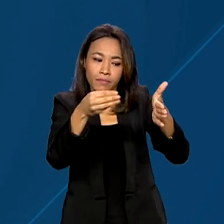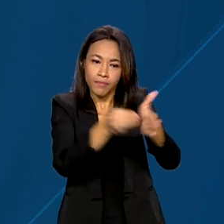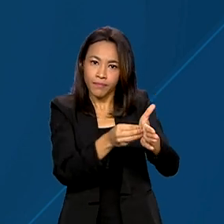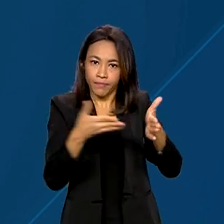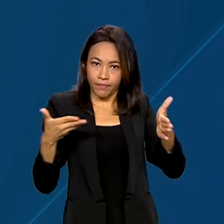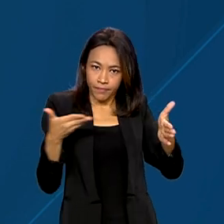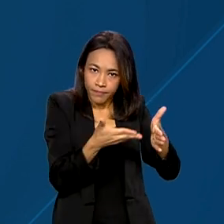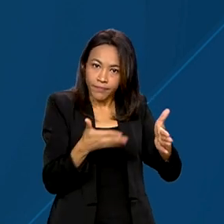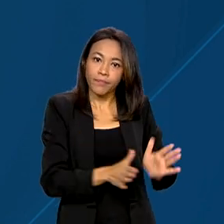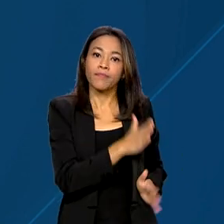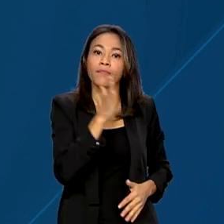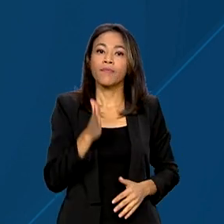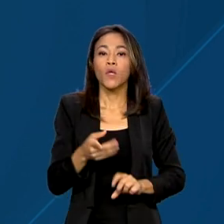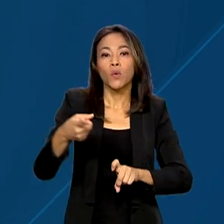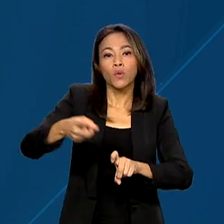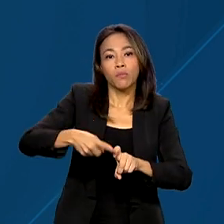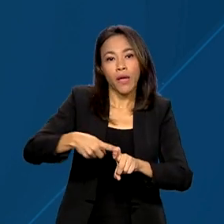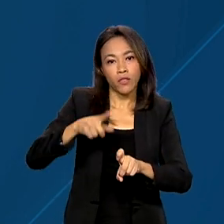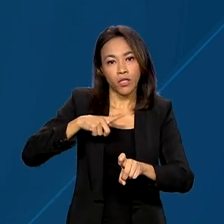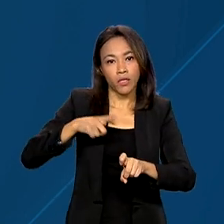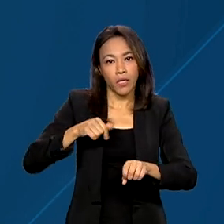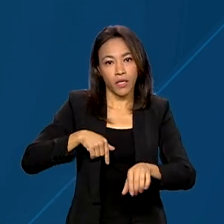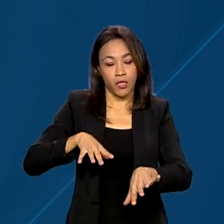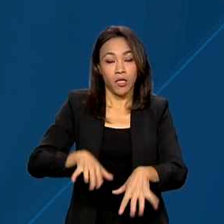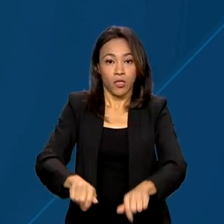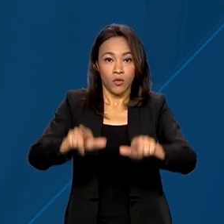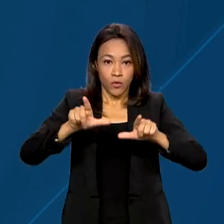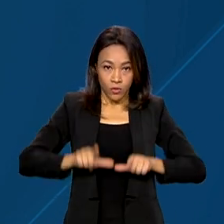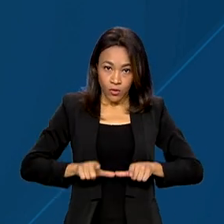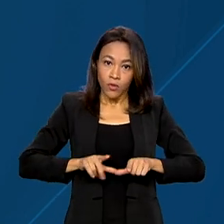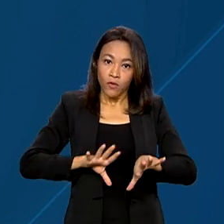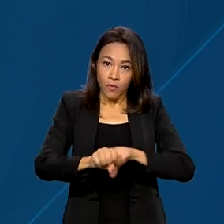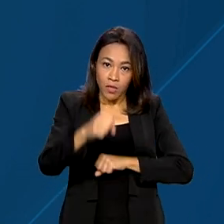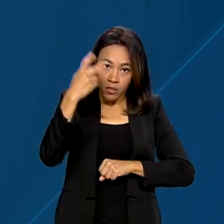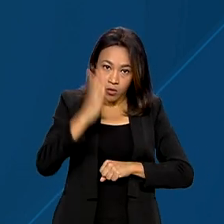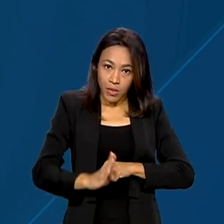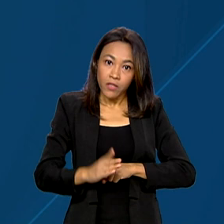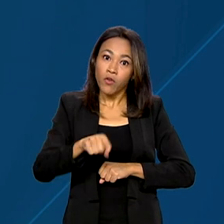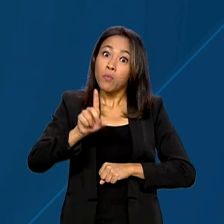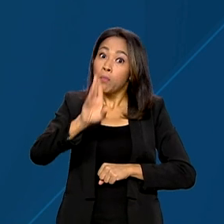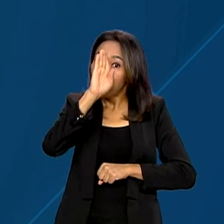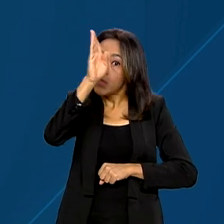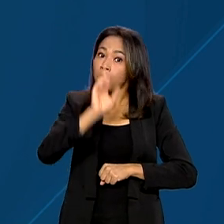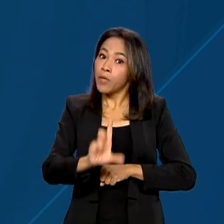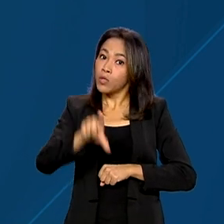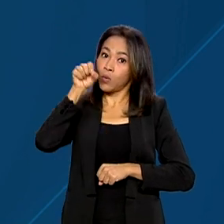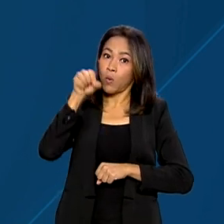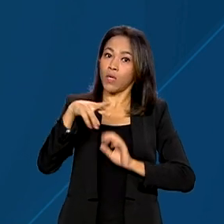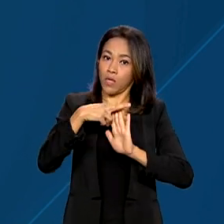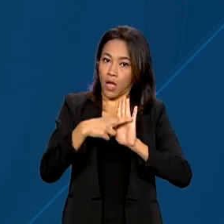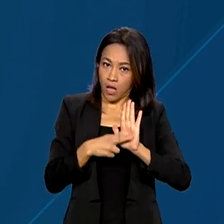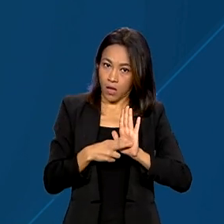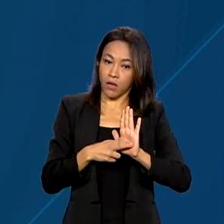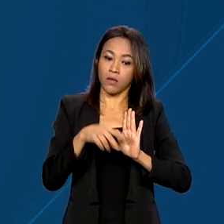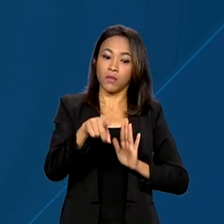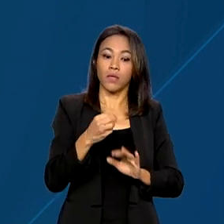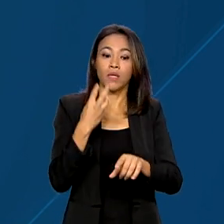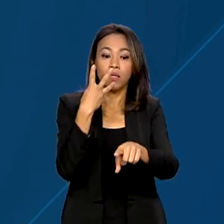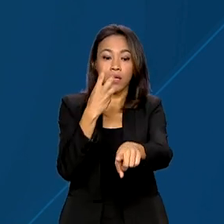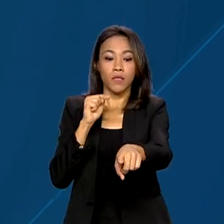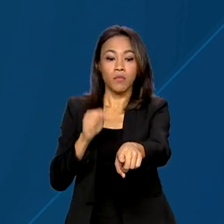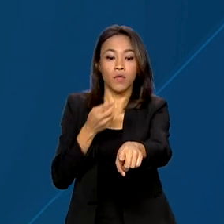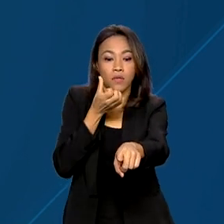Os médicos brasileiros com registro no país receberam prioridade na escolha. 3.620